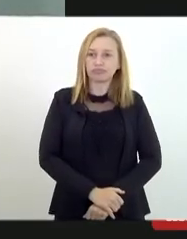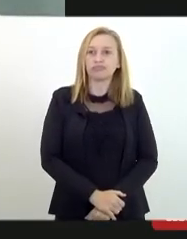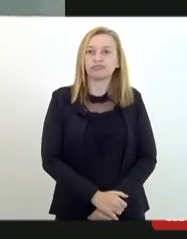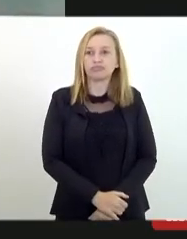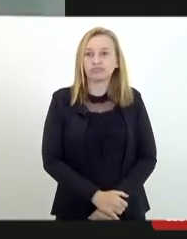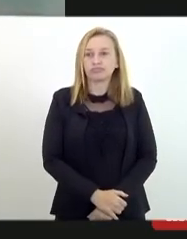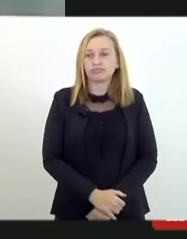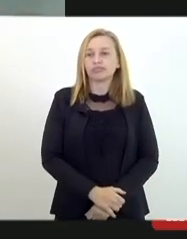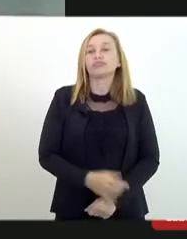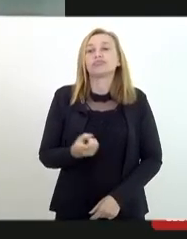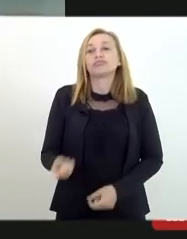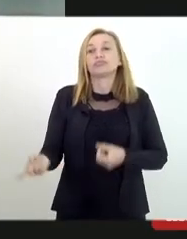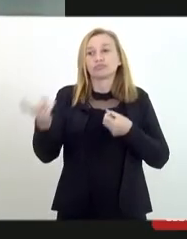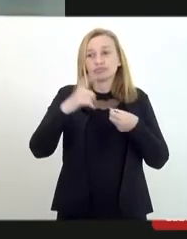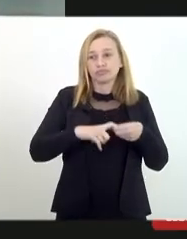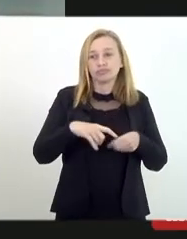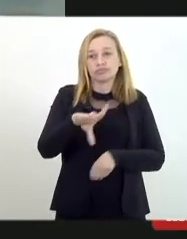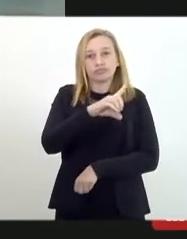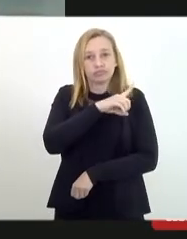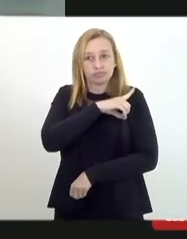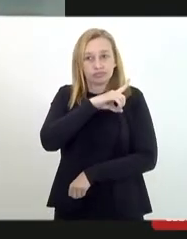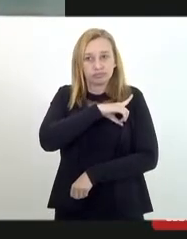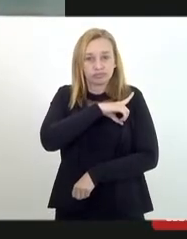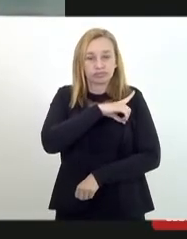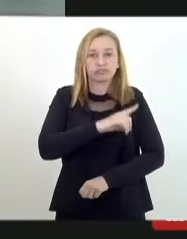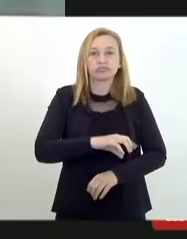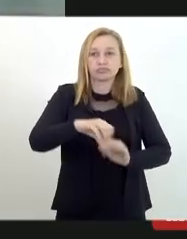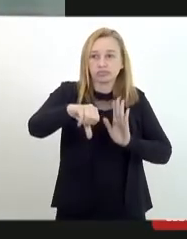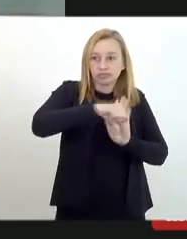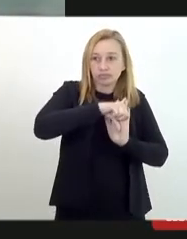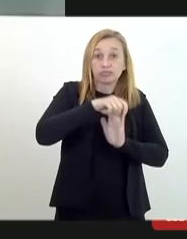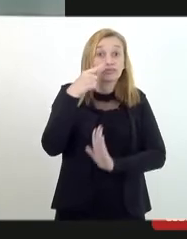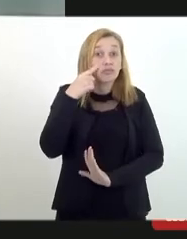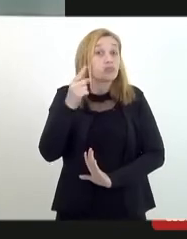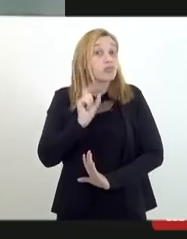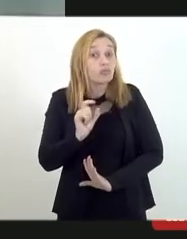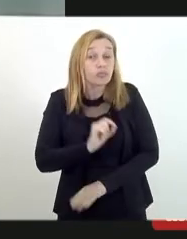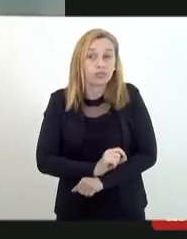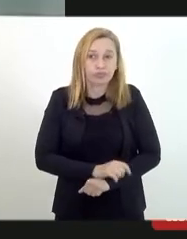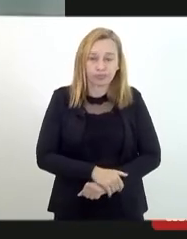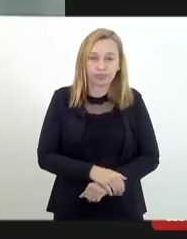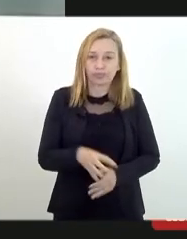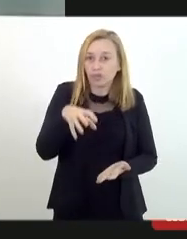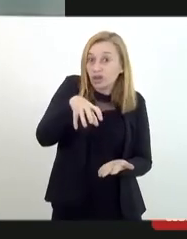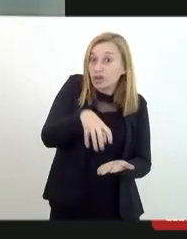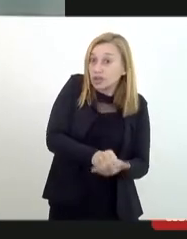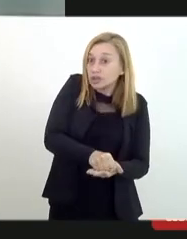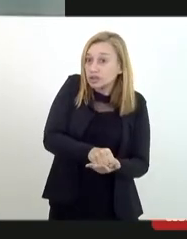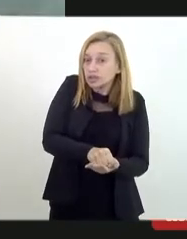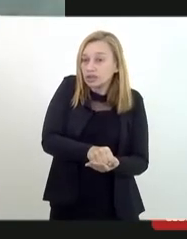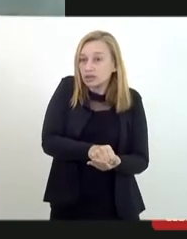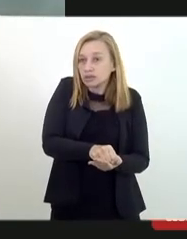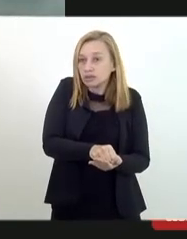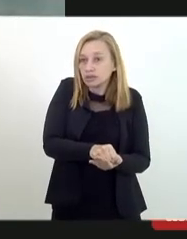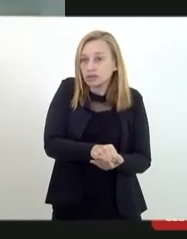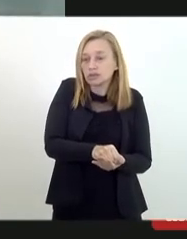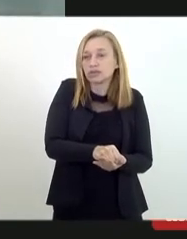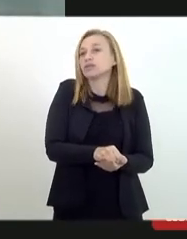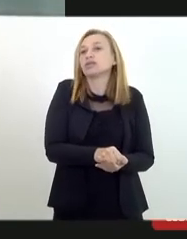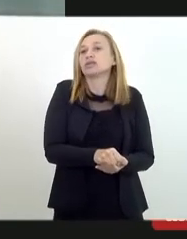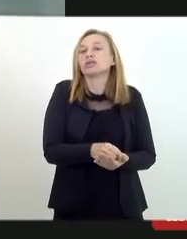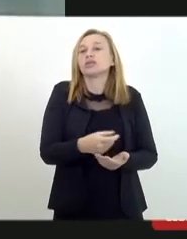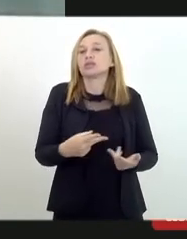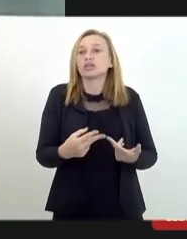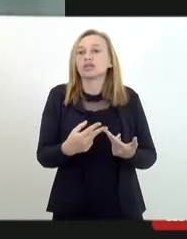Voltando à parte da delegacia do crime, eu vejo que ao registrarmos casos de intolerância